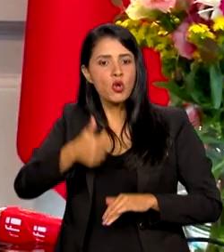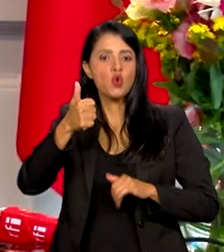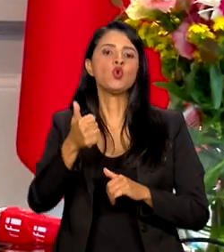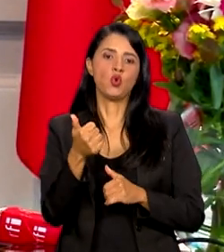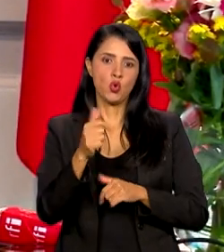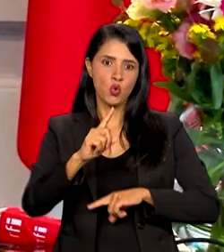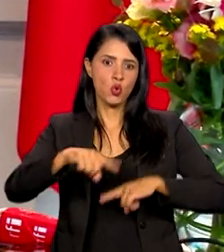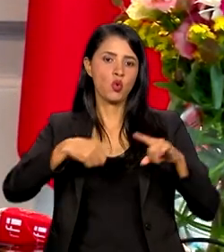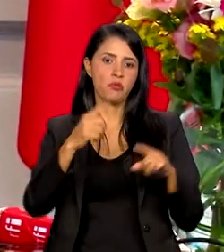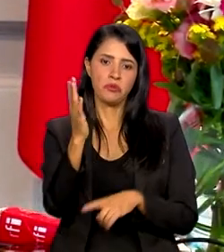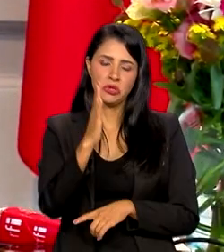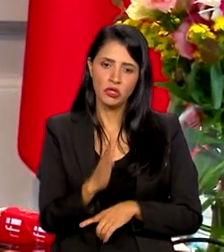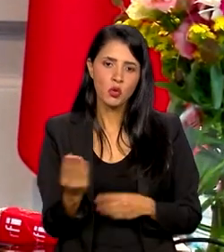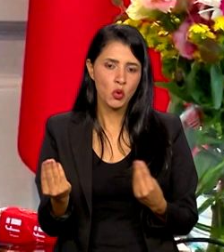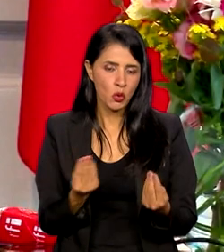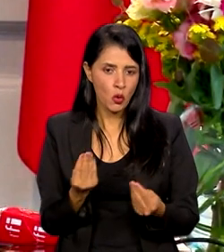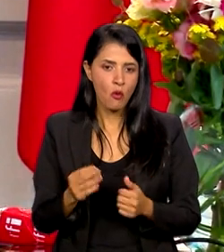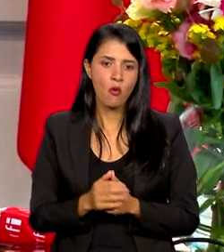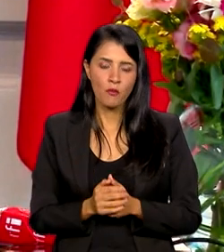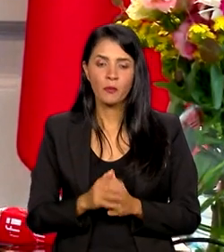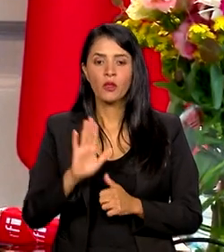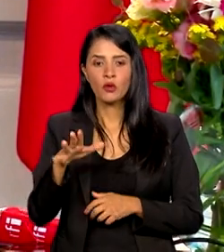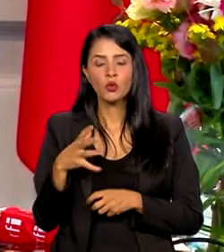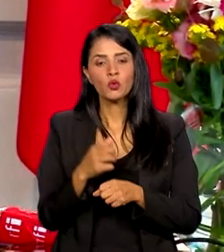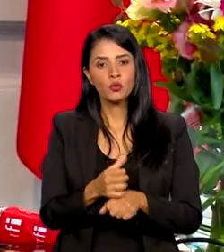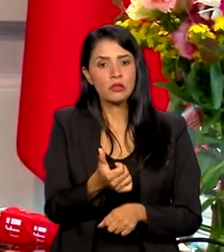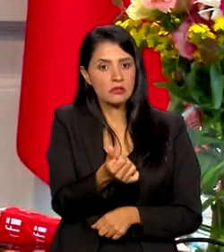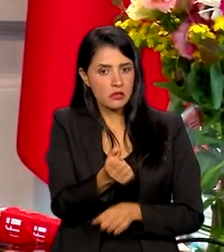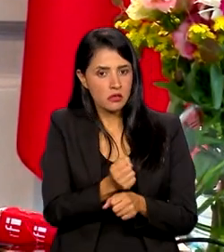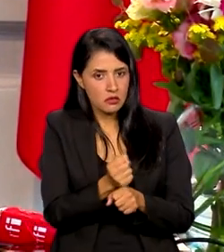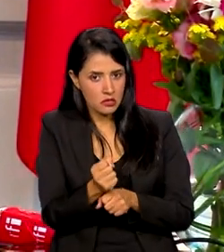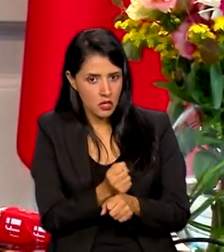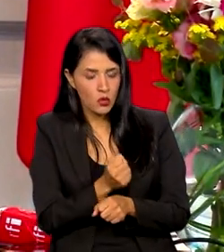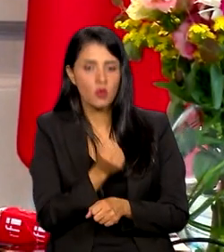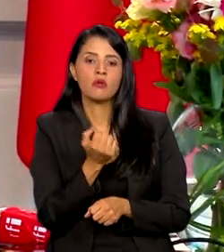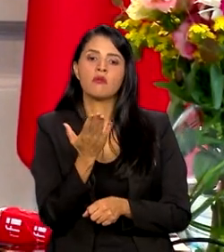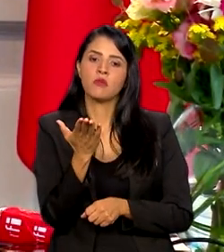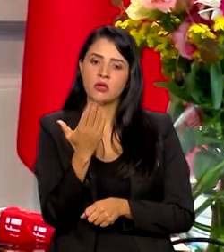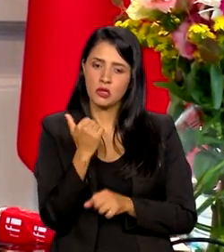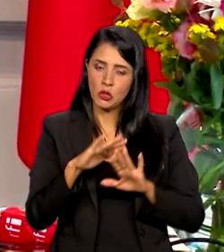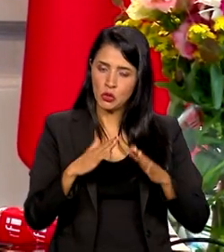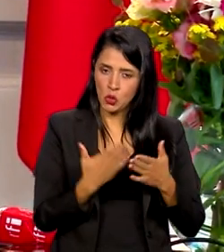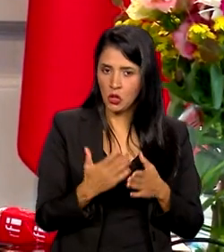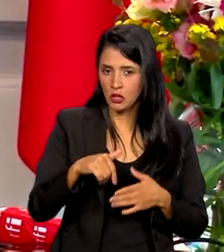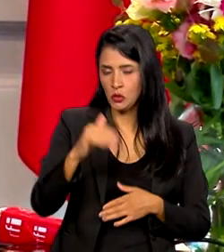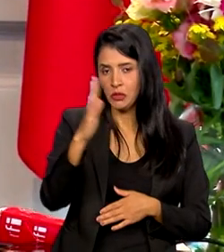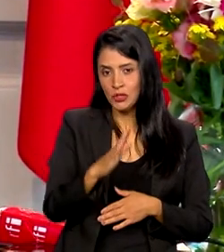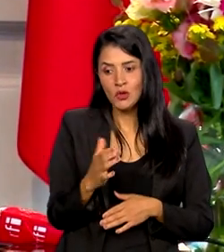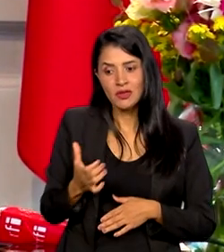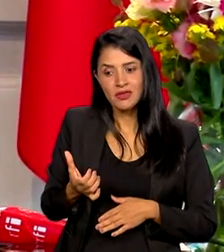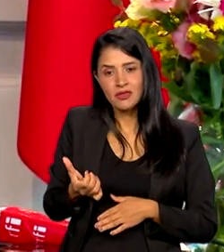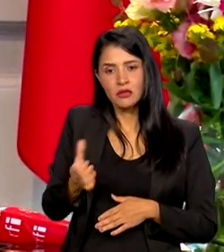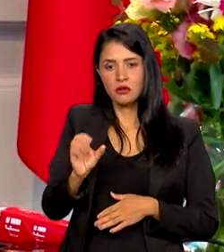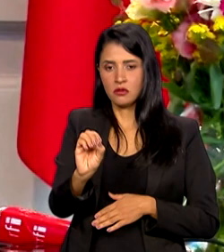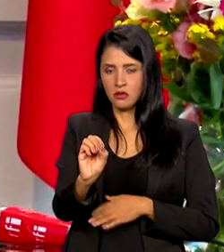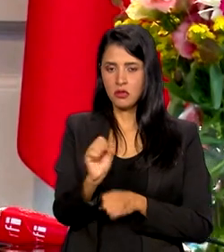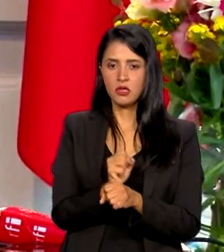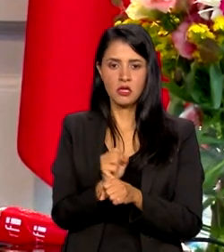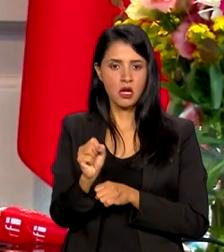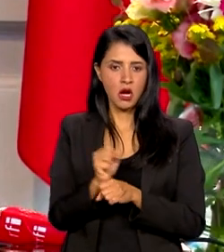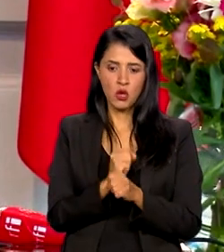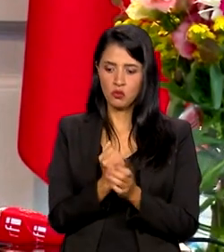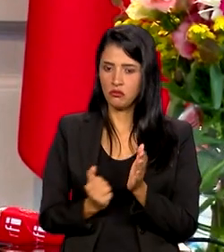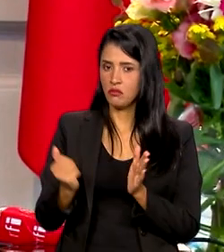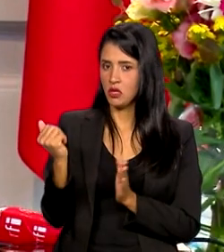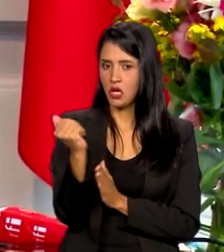inflação dos últimos seis anos da merenda escolar, da alimentação escolar no Brasil. Dez anos sem reajuste de bolsas, de